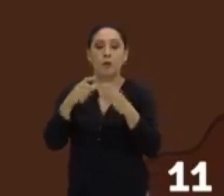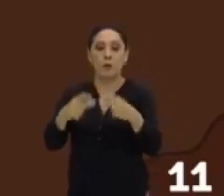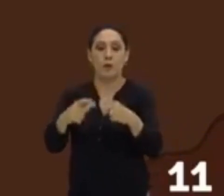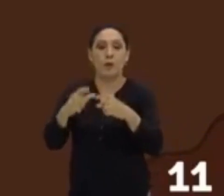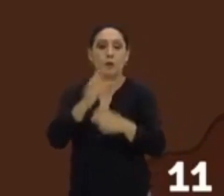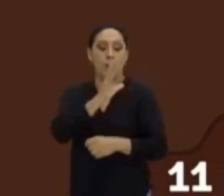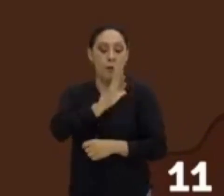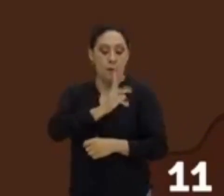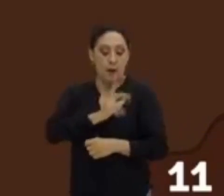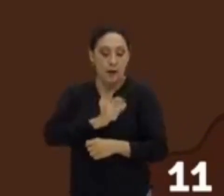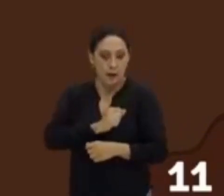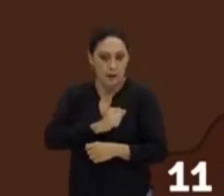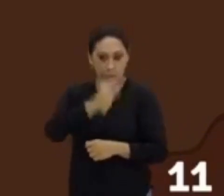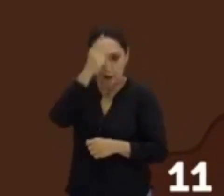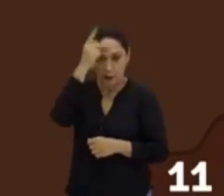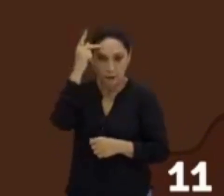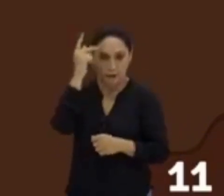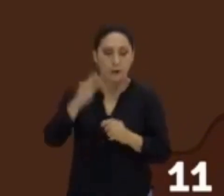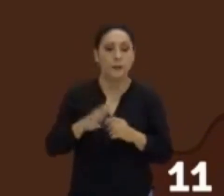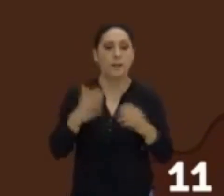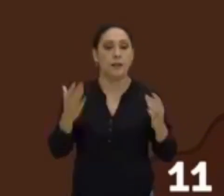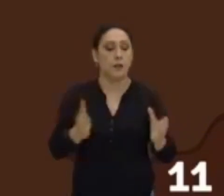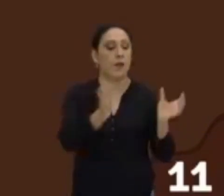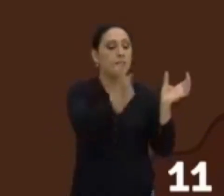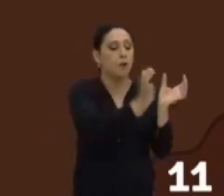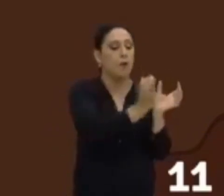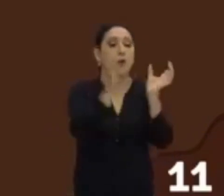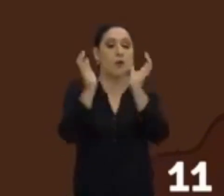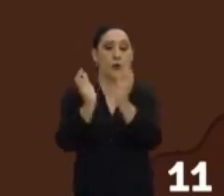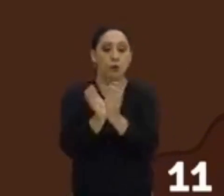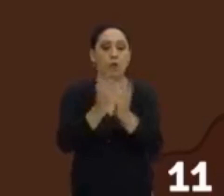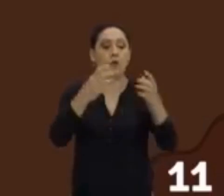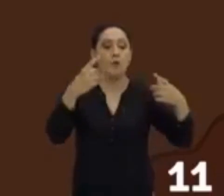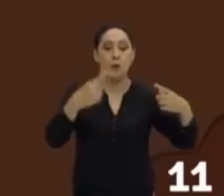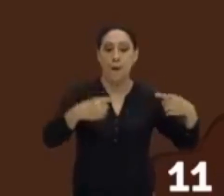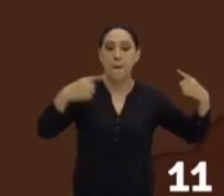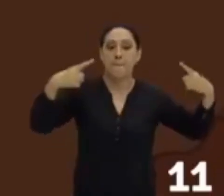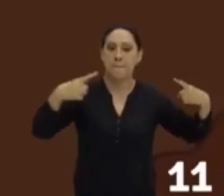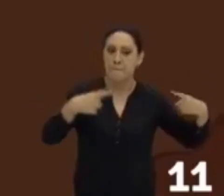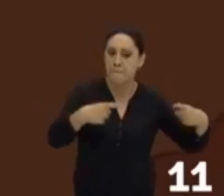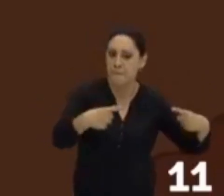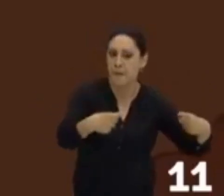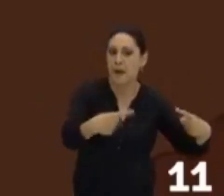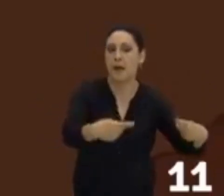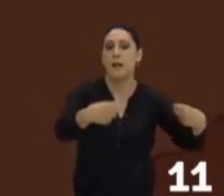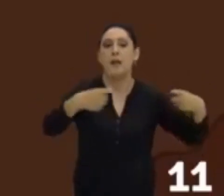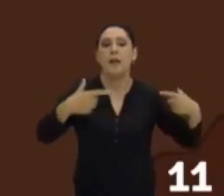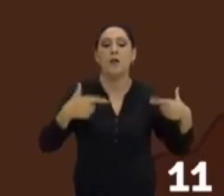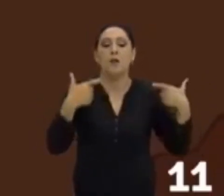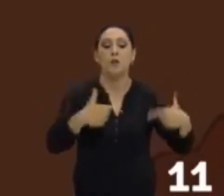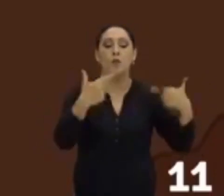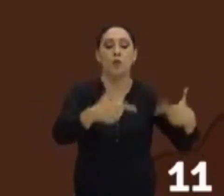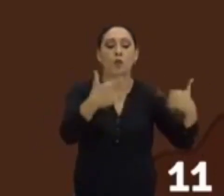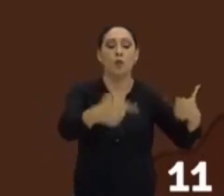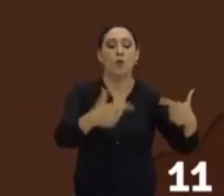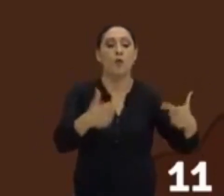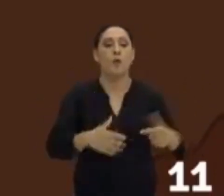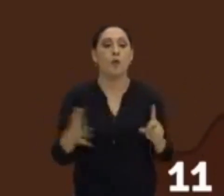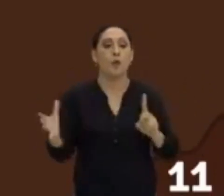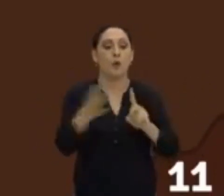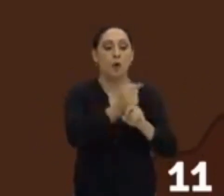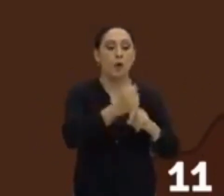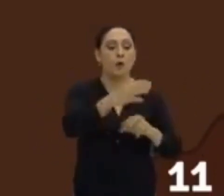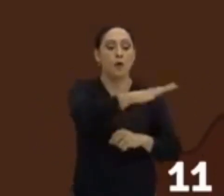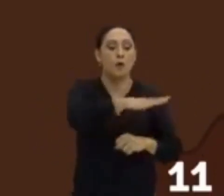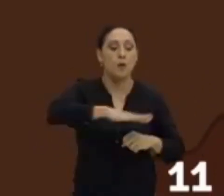os palestinos. Então, os judeus e palestinos brigam ou lutam para ter controle de um